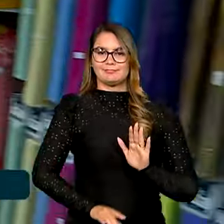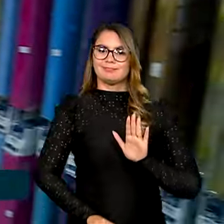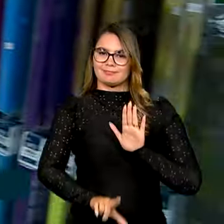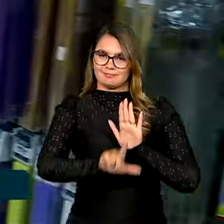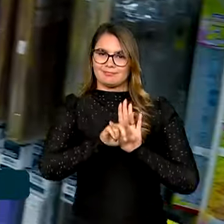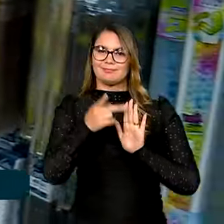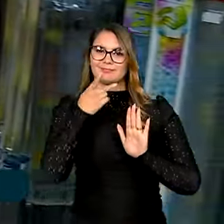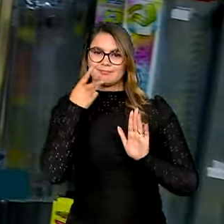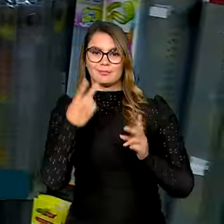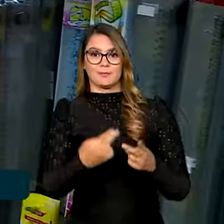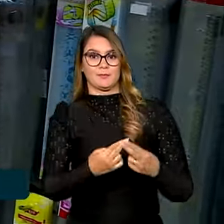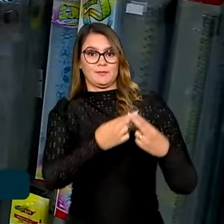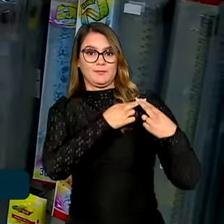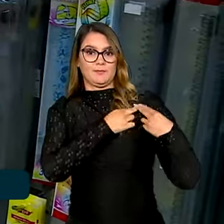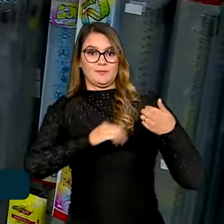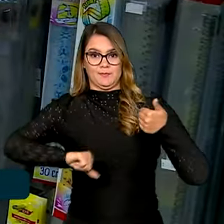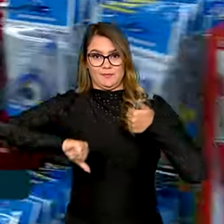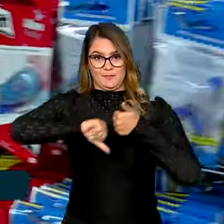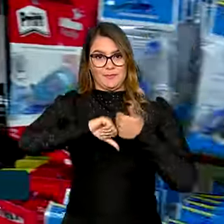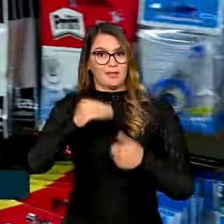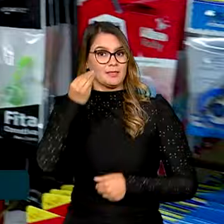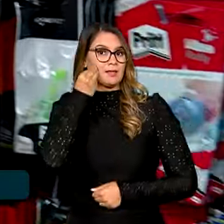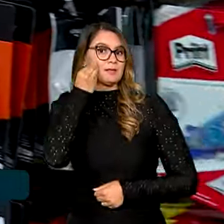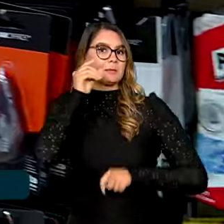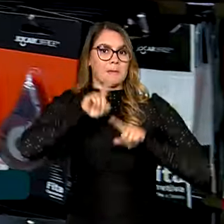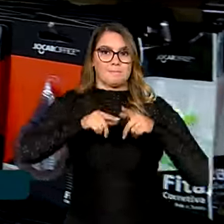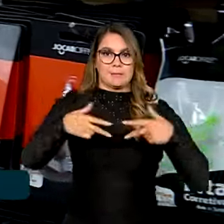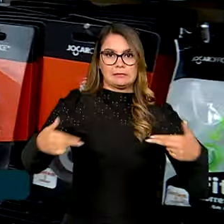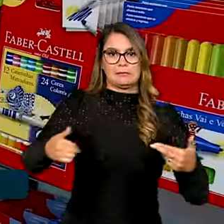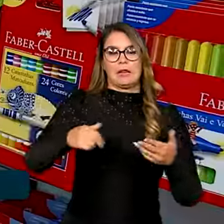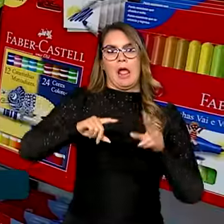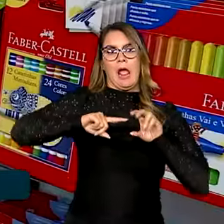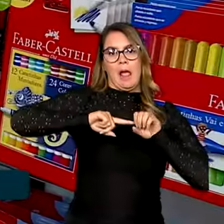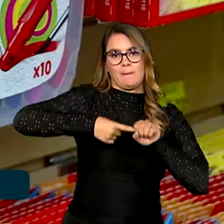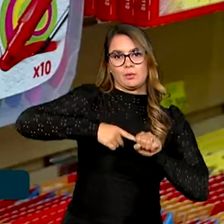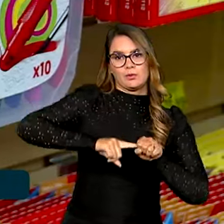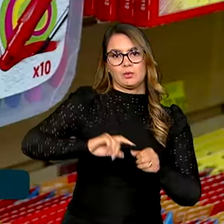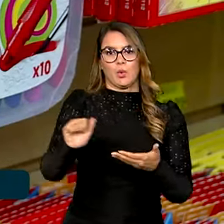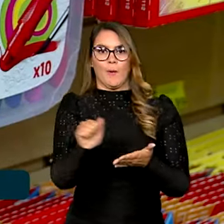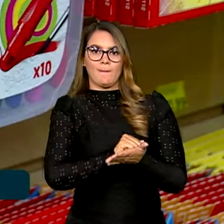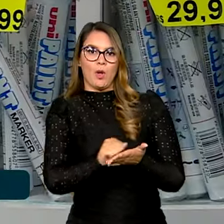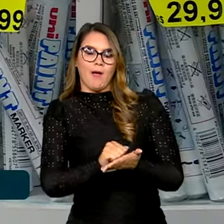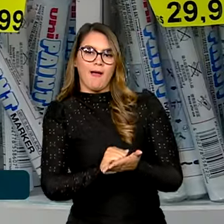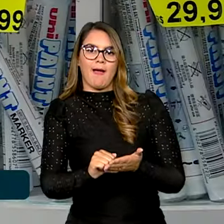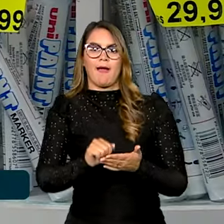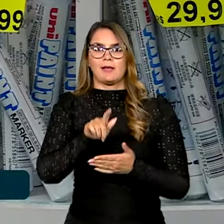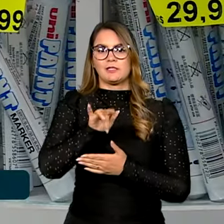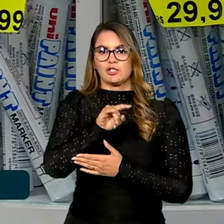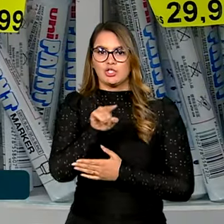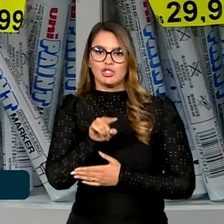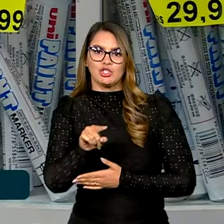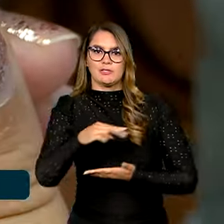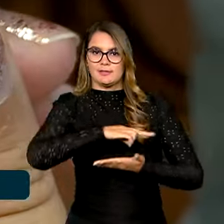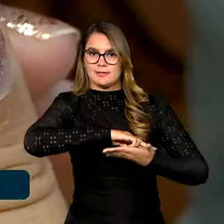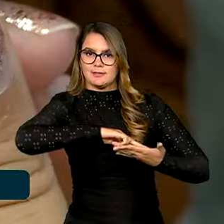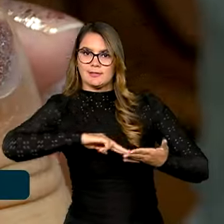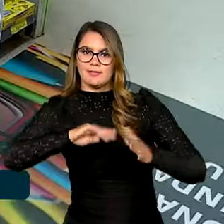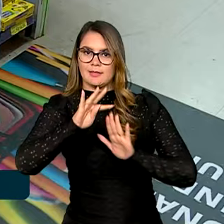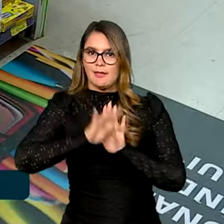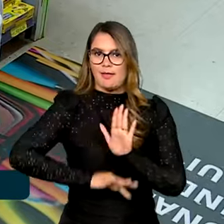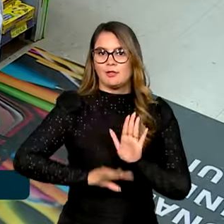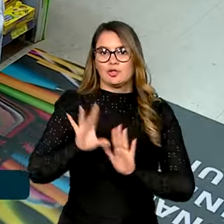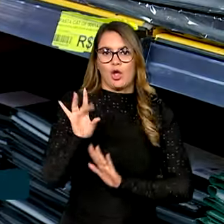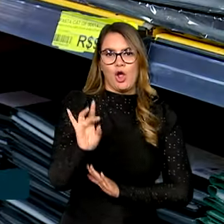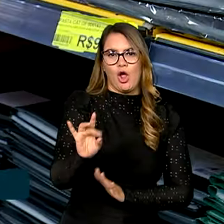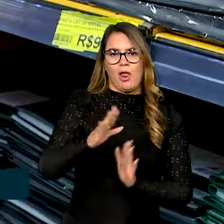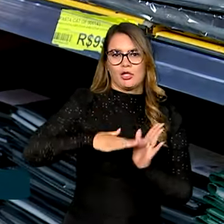que compete ao Inmetro testar materiais como apontador, borracha, caneta, giz de cera, marcador de texto, cola,